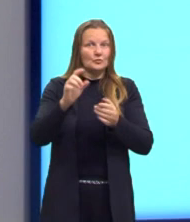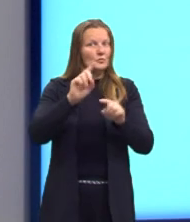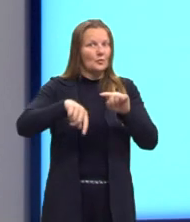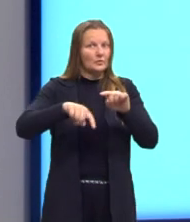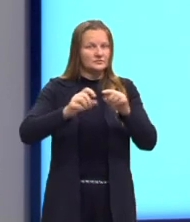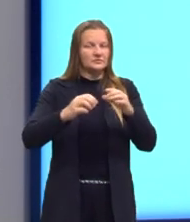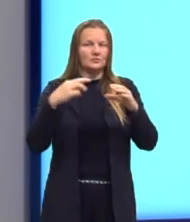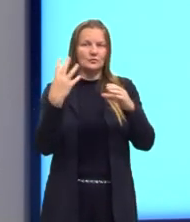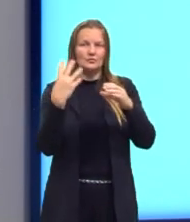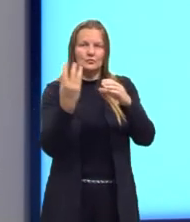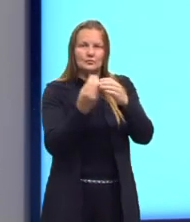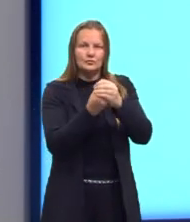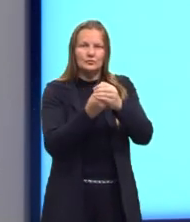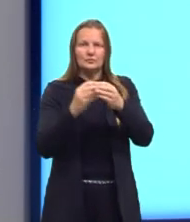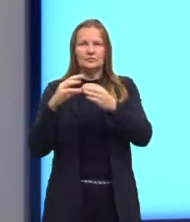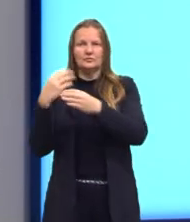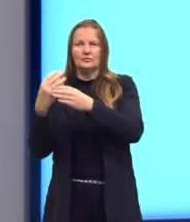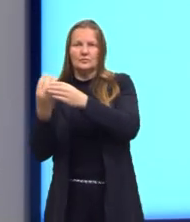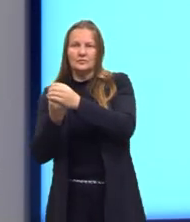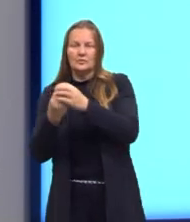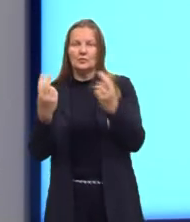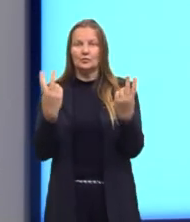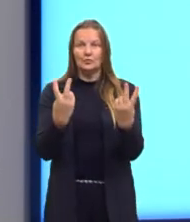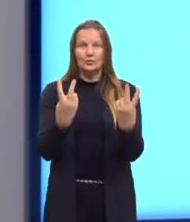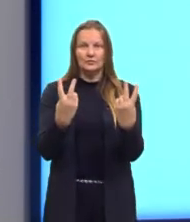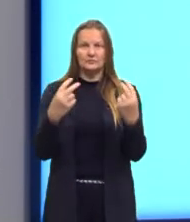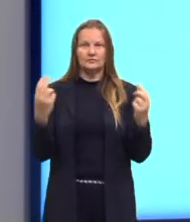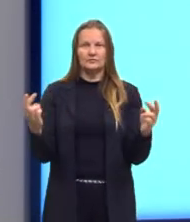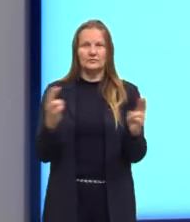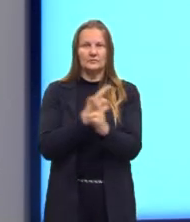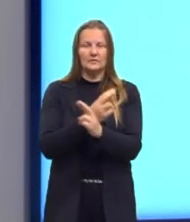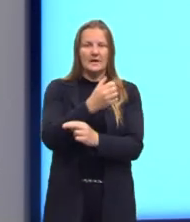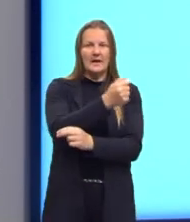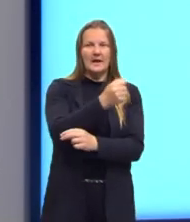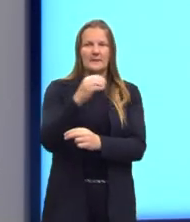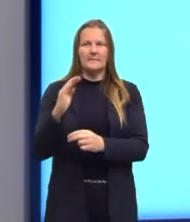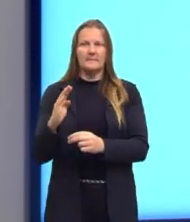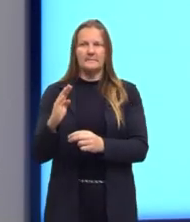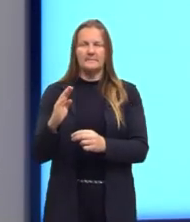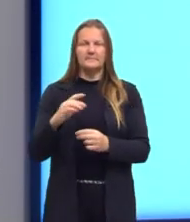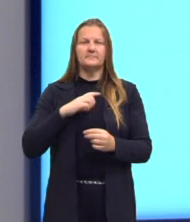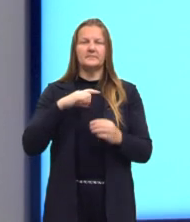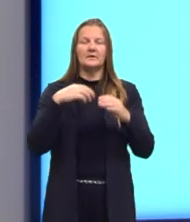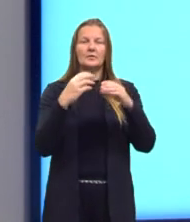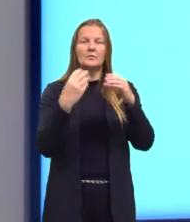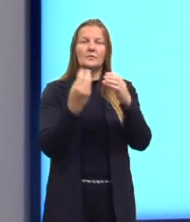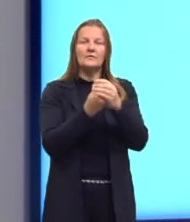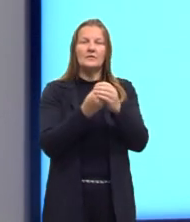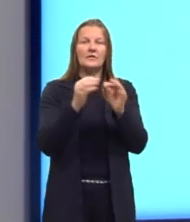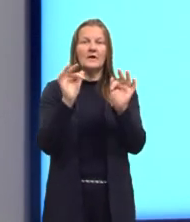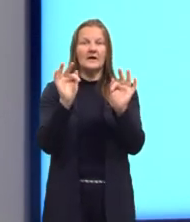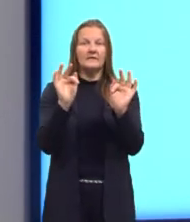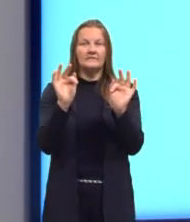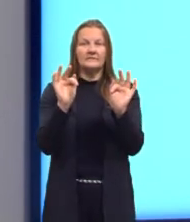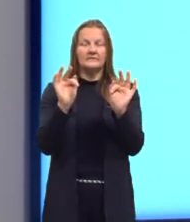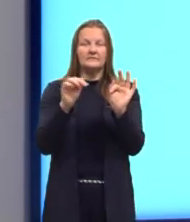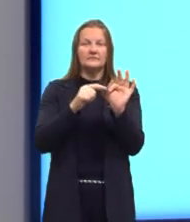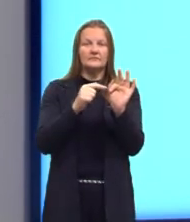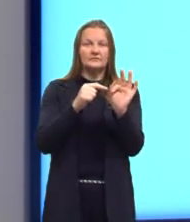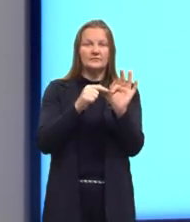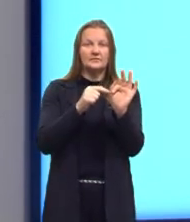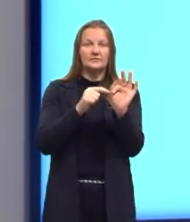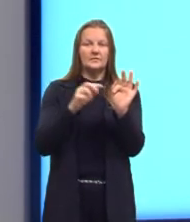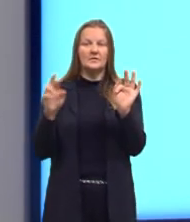Considere então dois conjuntos não vazios, chamados de A e B, em que uma função f relaciona